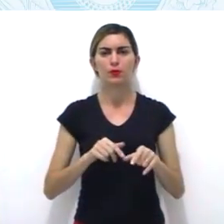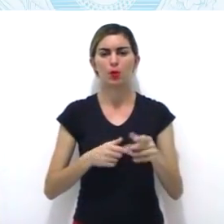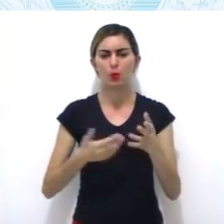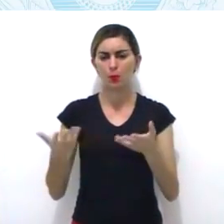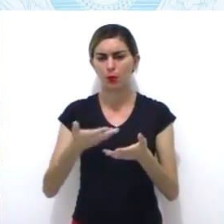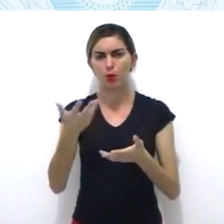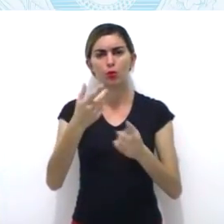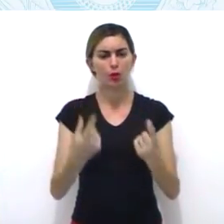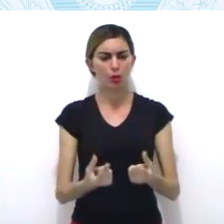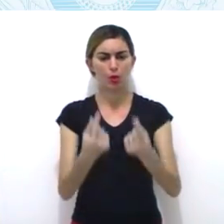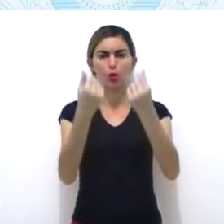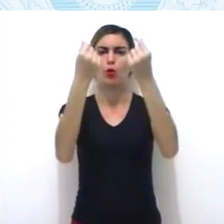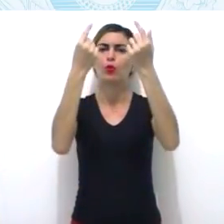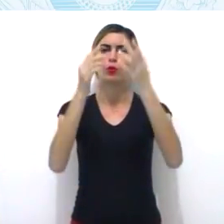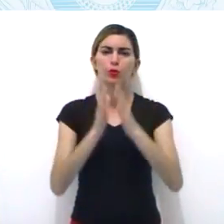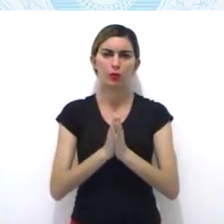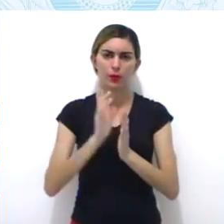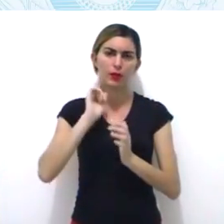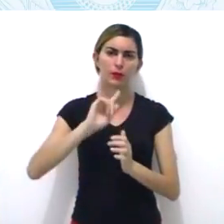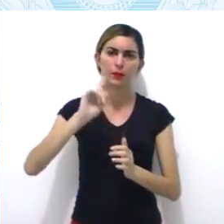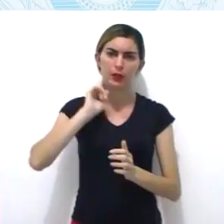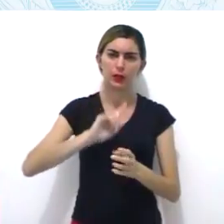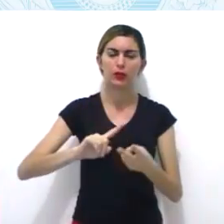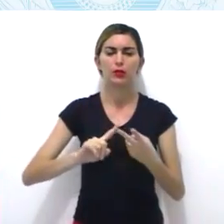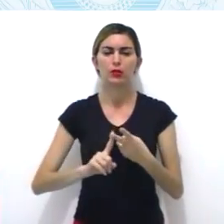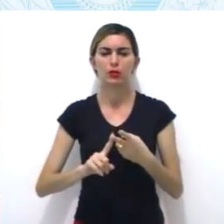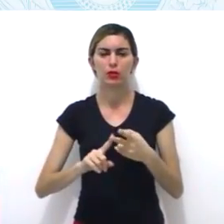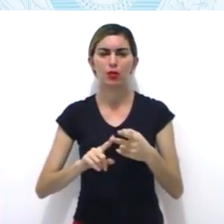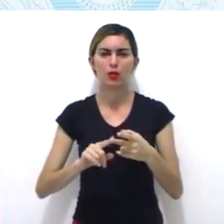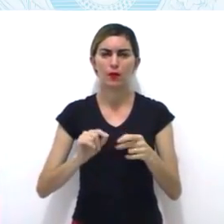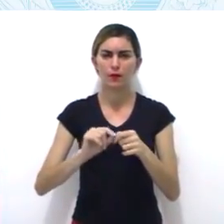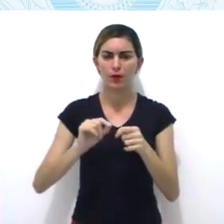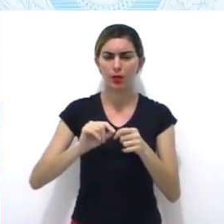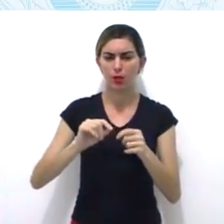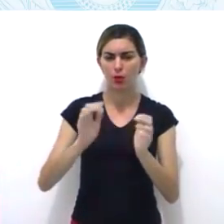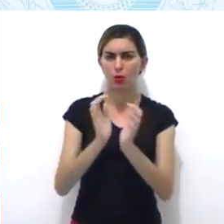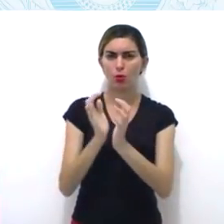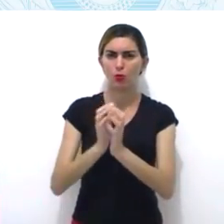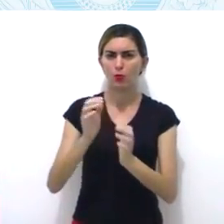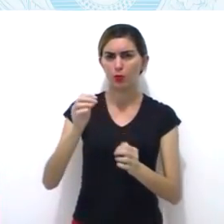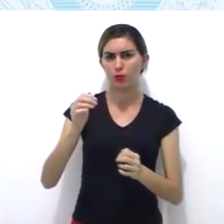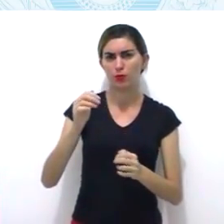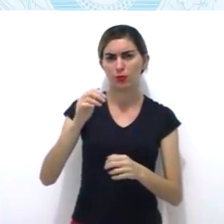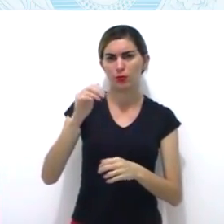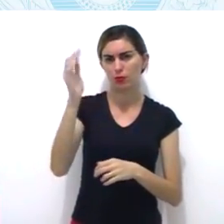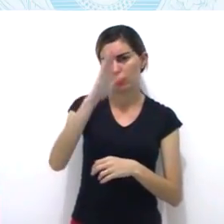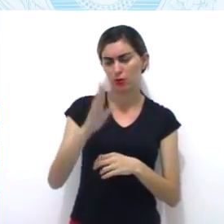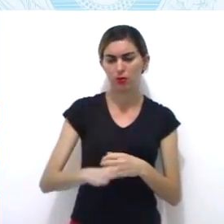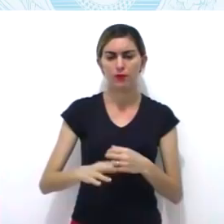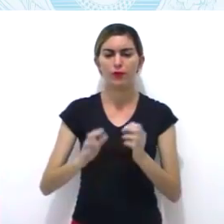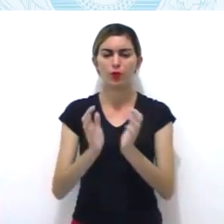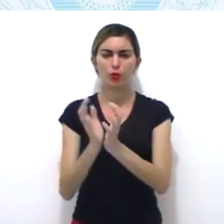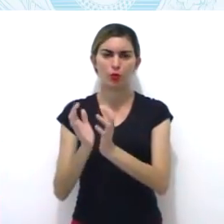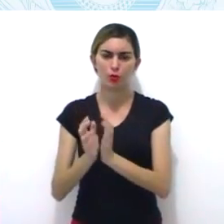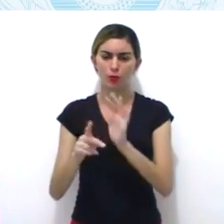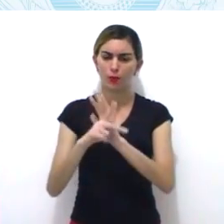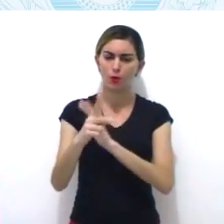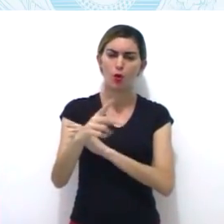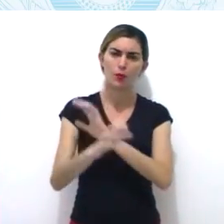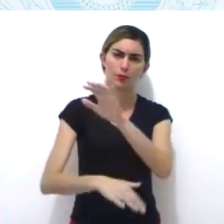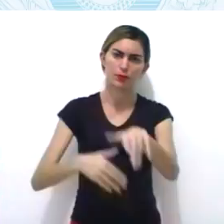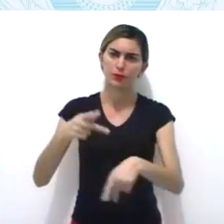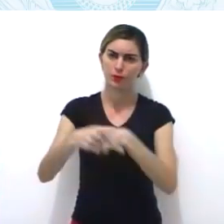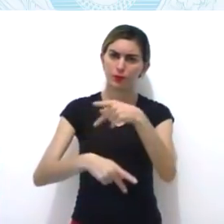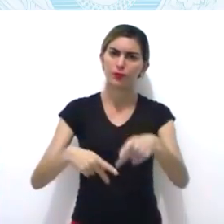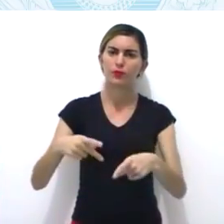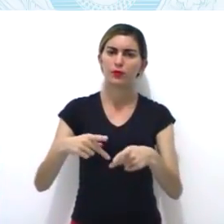pelos próprios cidadãos das minas gerais. Principais causas. Exploração política